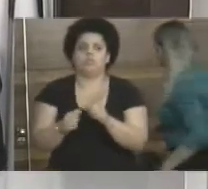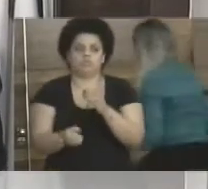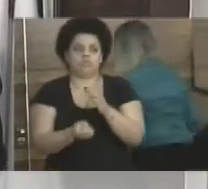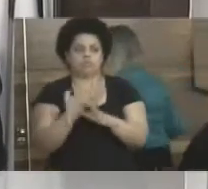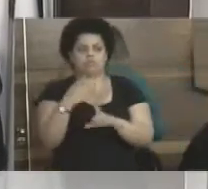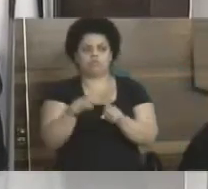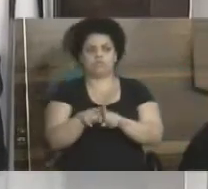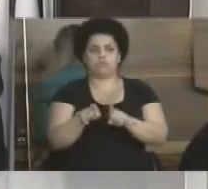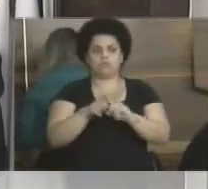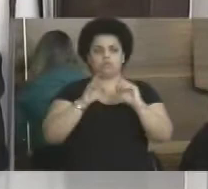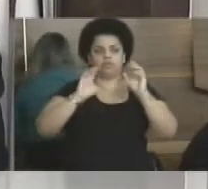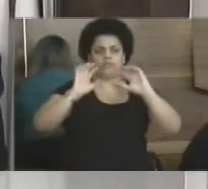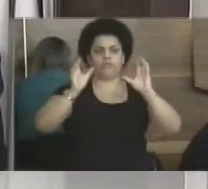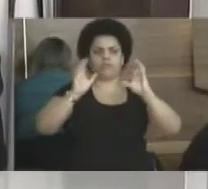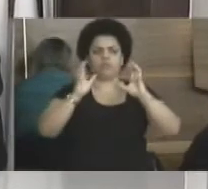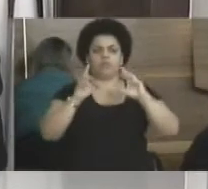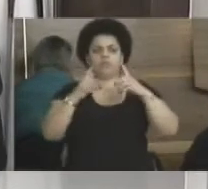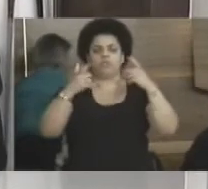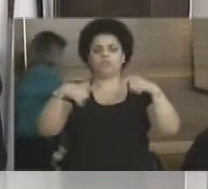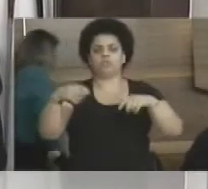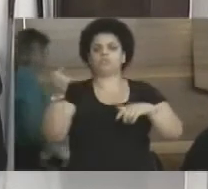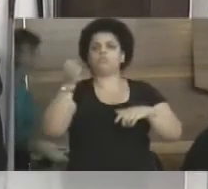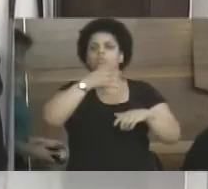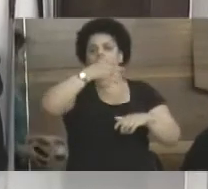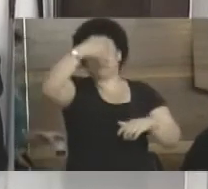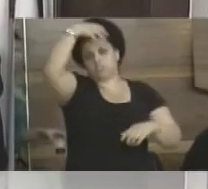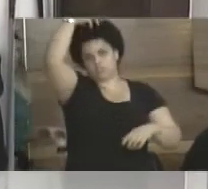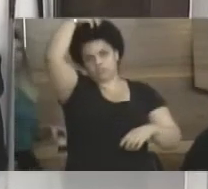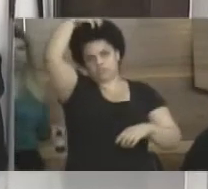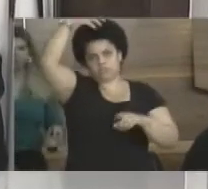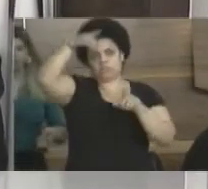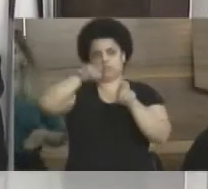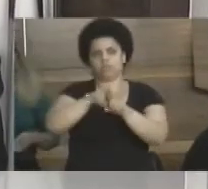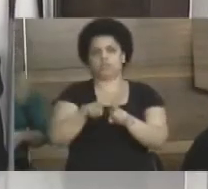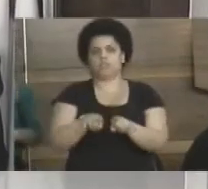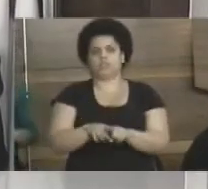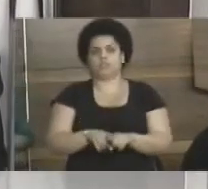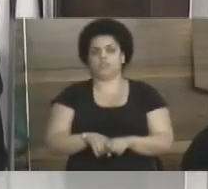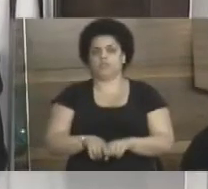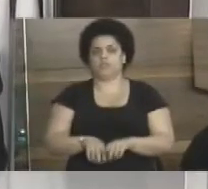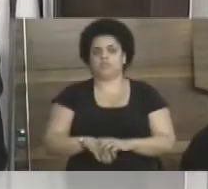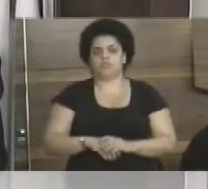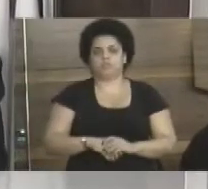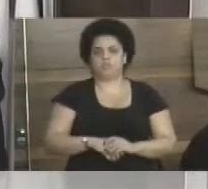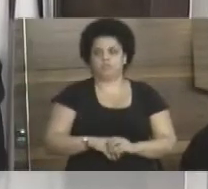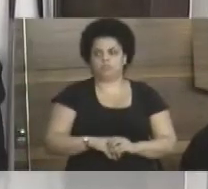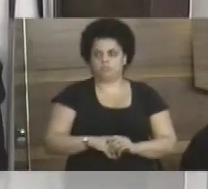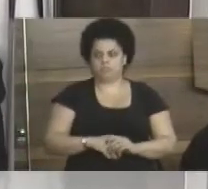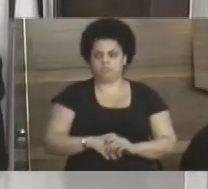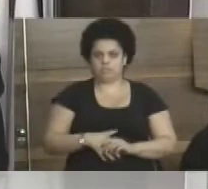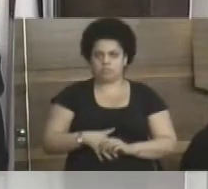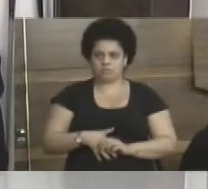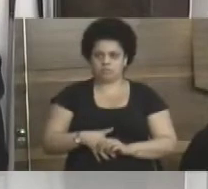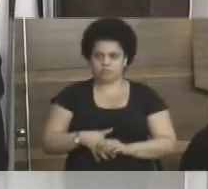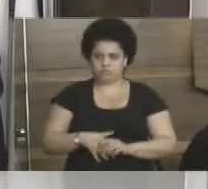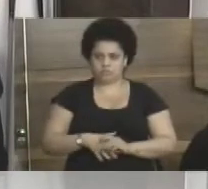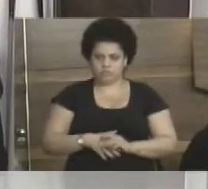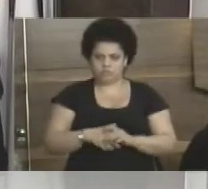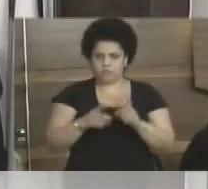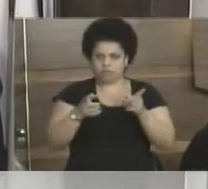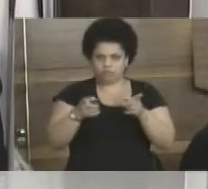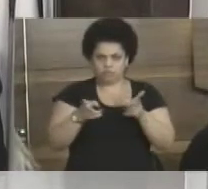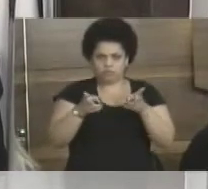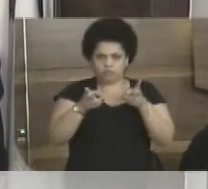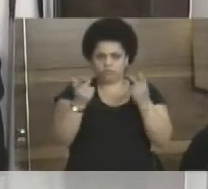de ginástica também de vôlei lá na Nova Angra. Lá na Nova Angra. Tá bom? É a mesma situação lá do